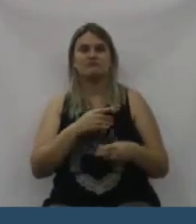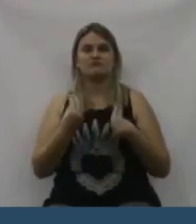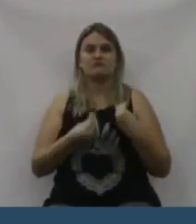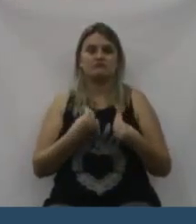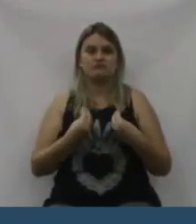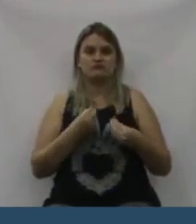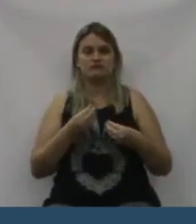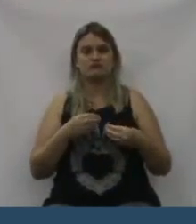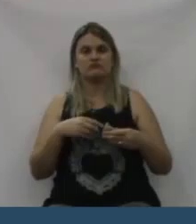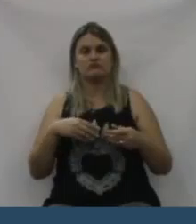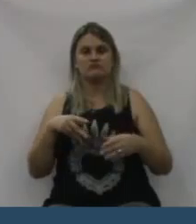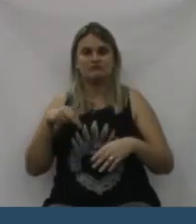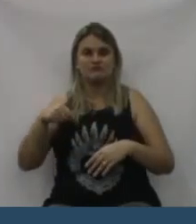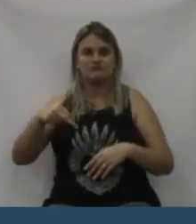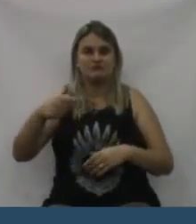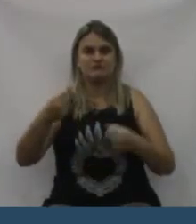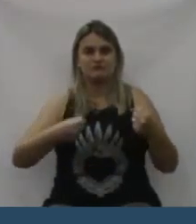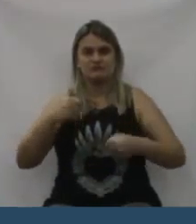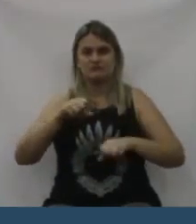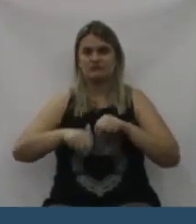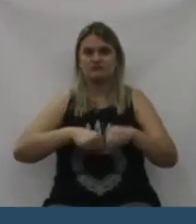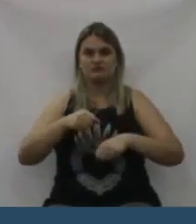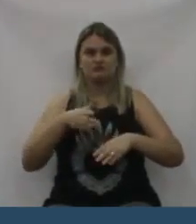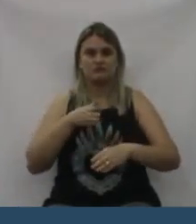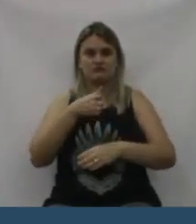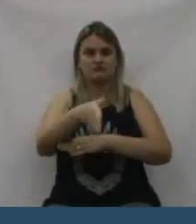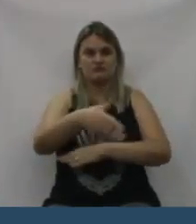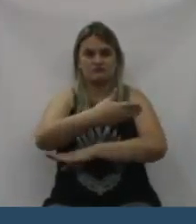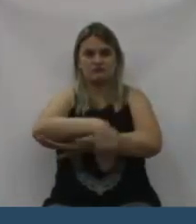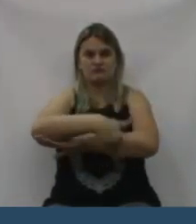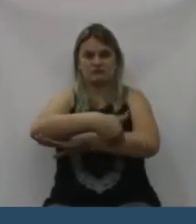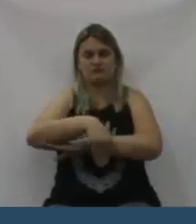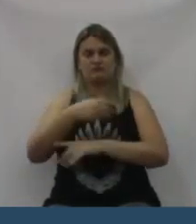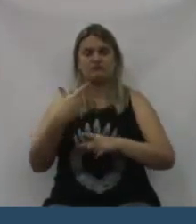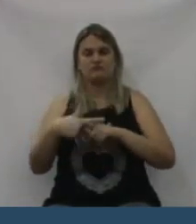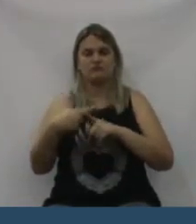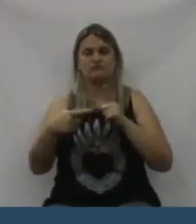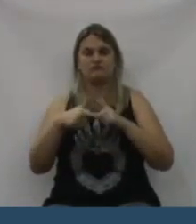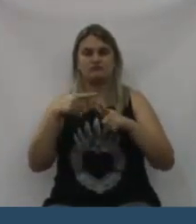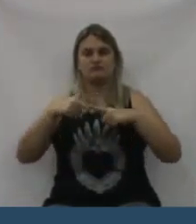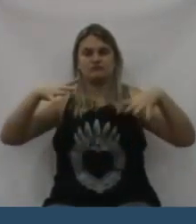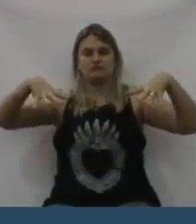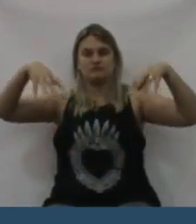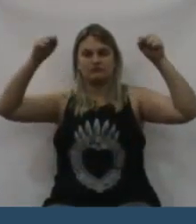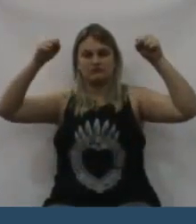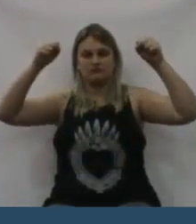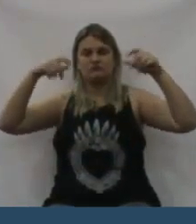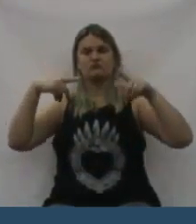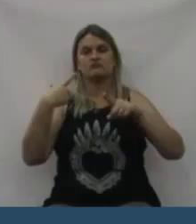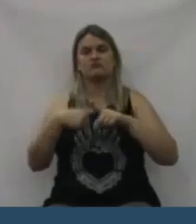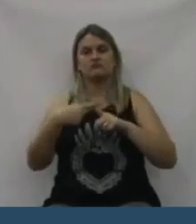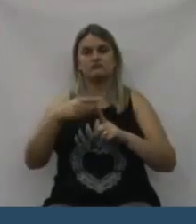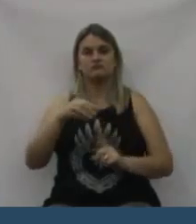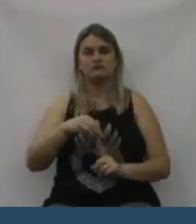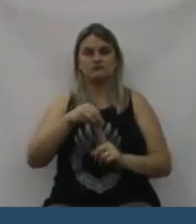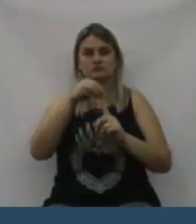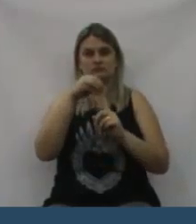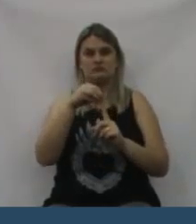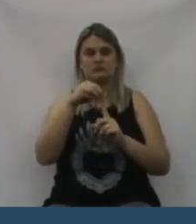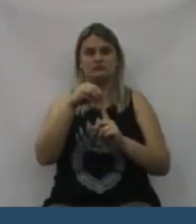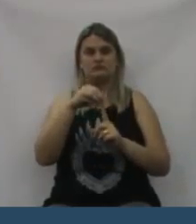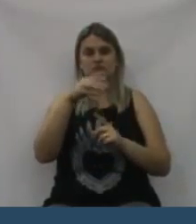Tavra. Tivemos, não é de hoje, esse requerimento, esse requerimento já foi repetido. Sabíamos da